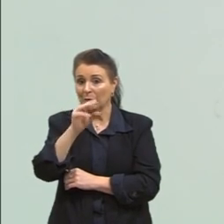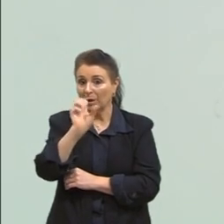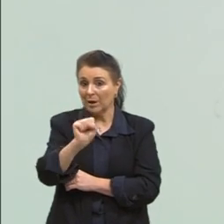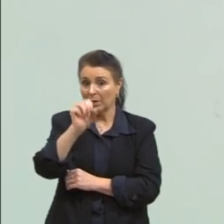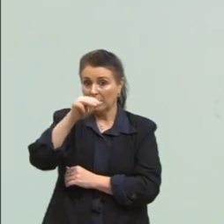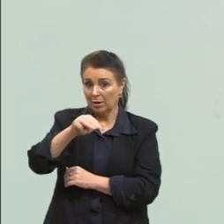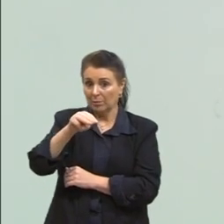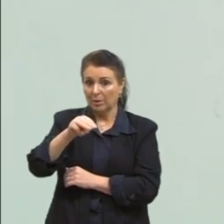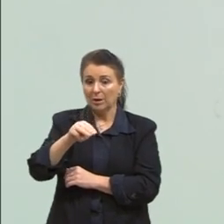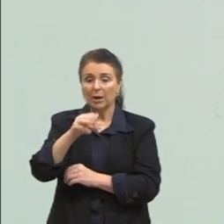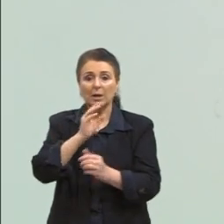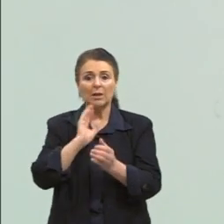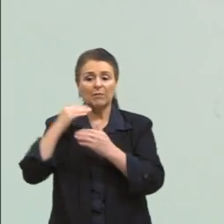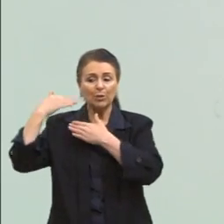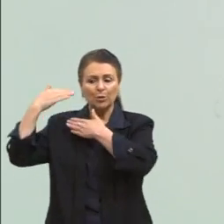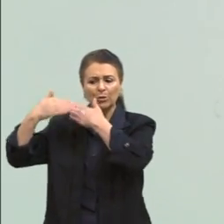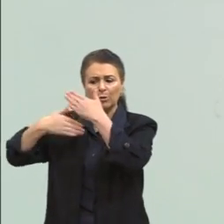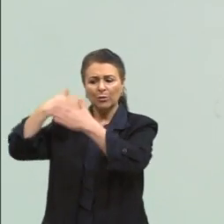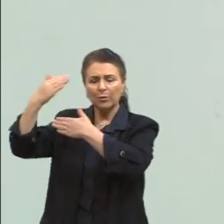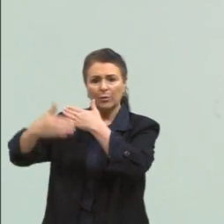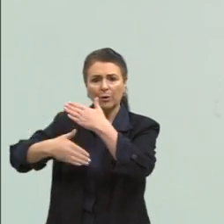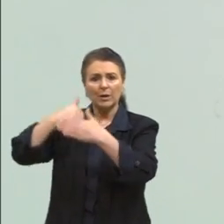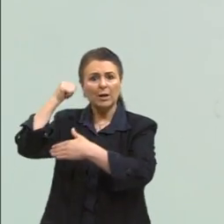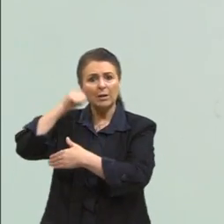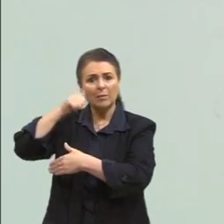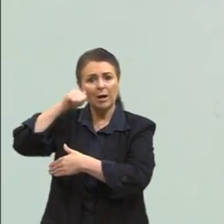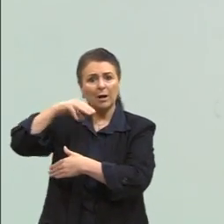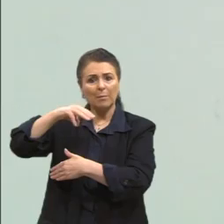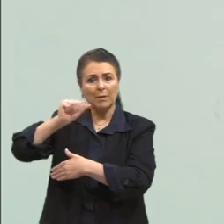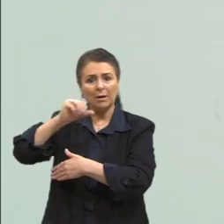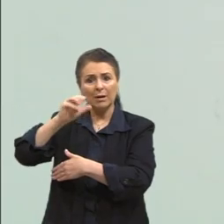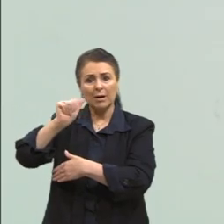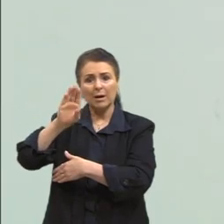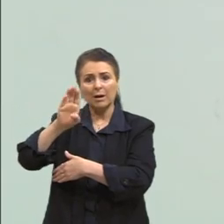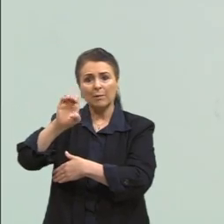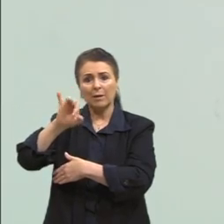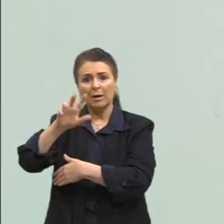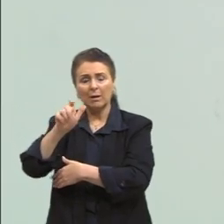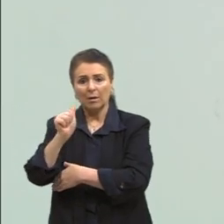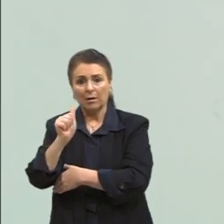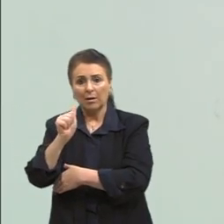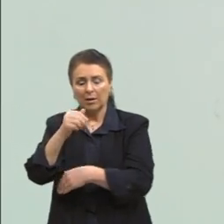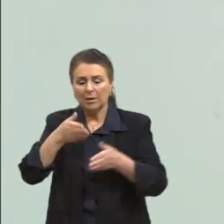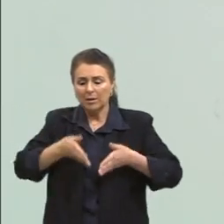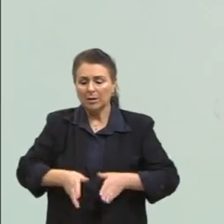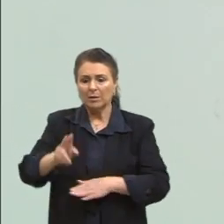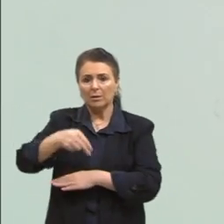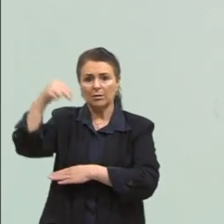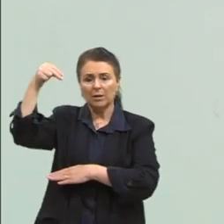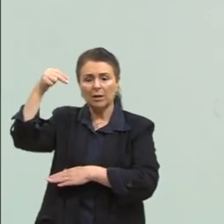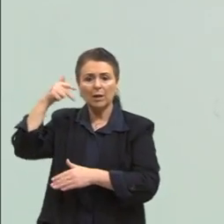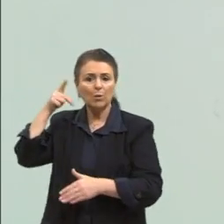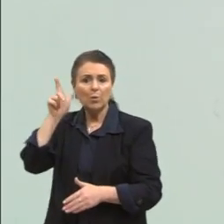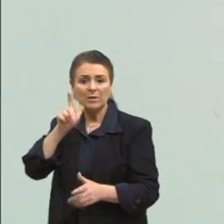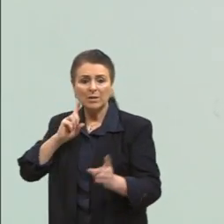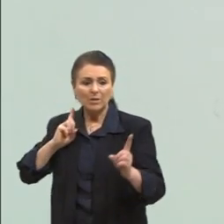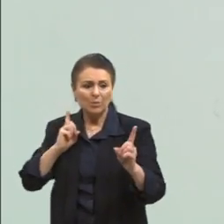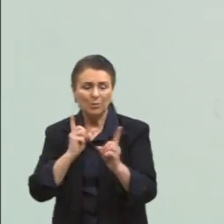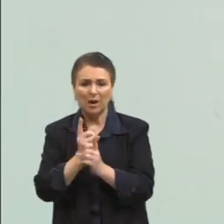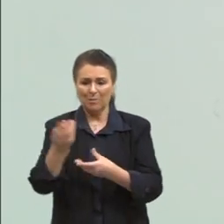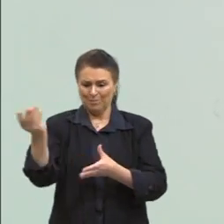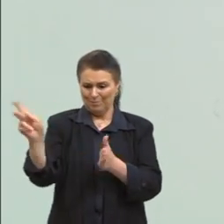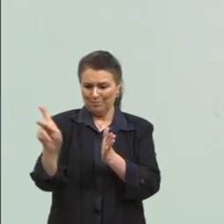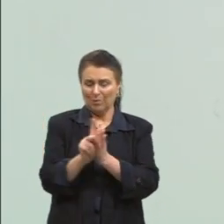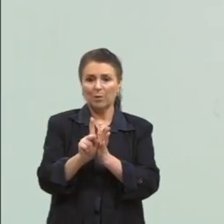todos os percalços dessa mulher macabeia nordestina que não consegue se encontrar na cidade grande, no Rio de Janeiro.